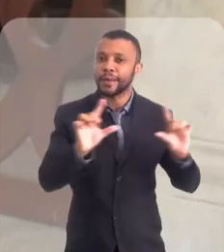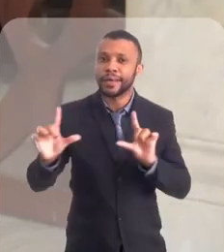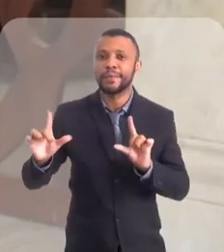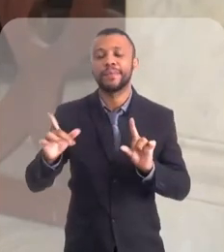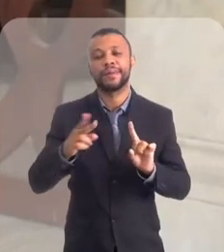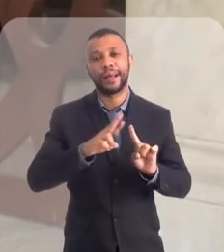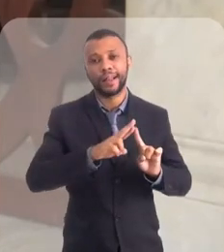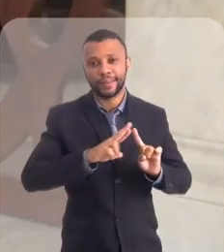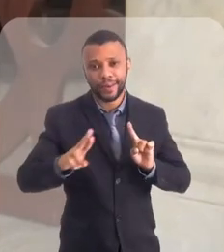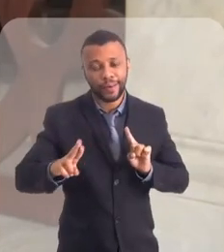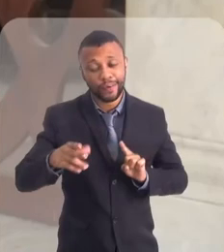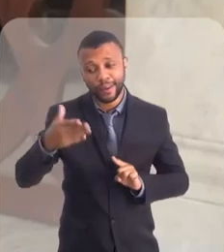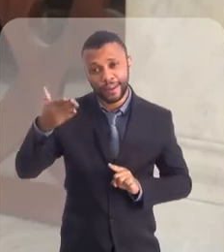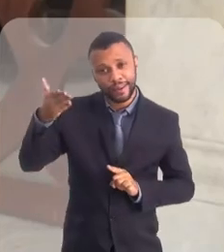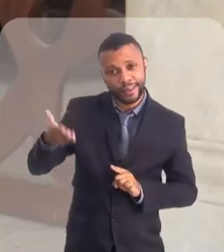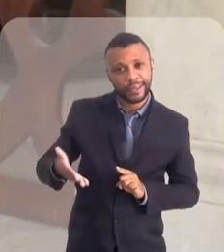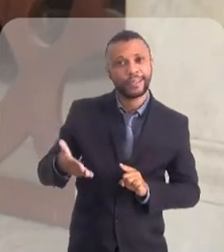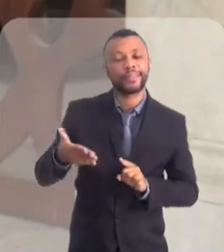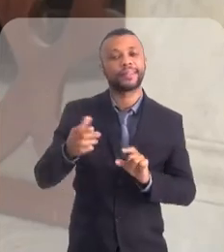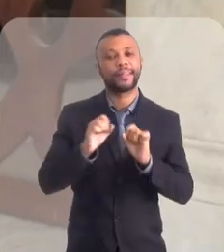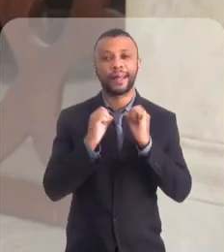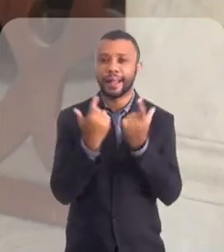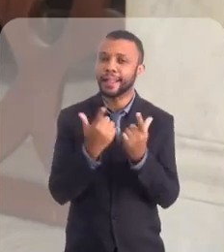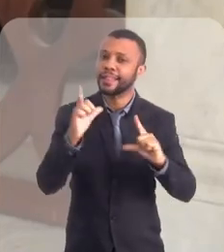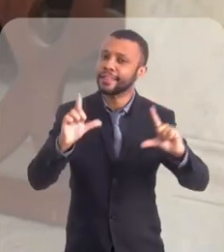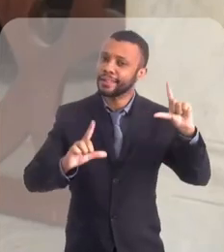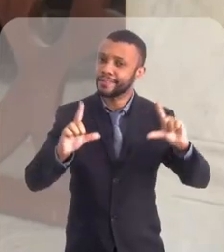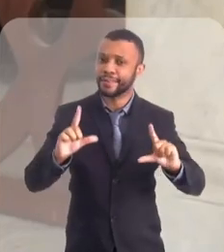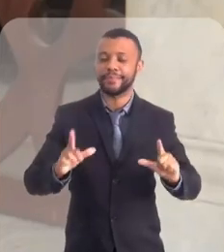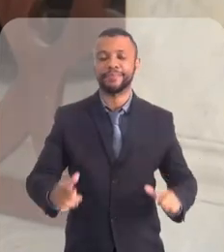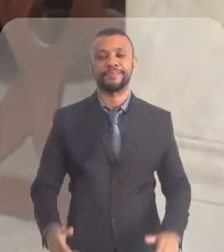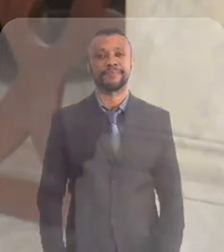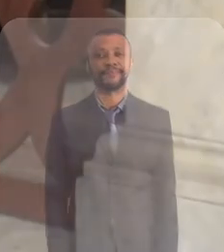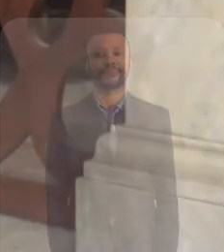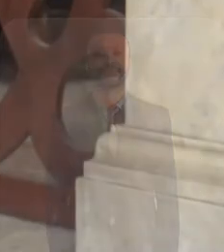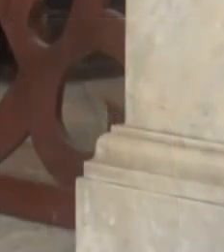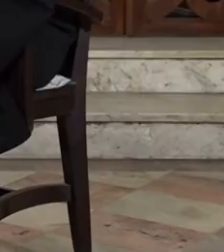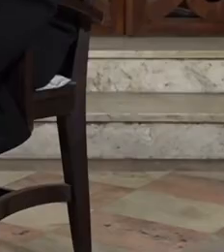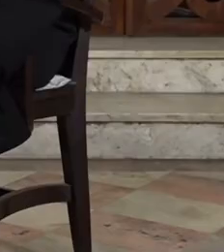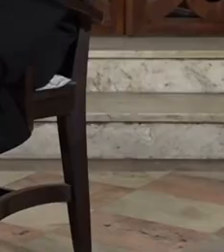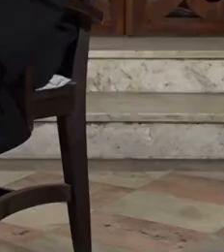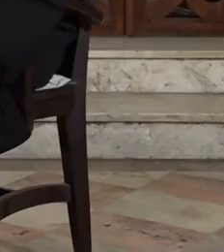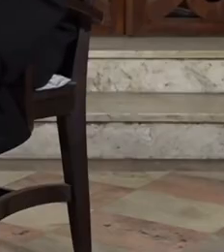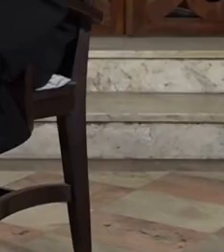um programa da Espo Religião, aqui na TV Alerja, canal do povo.